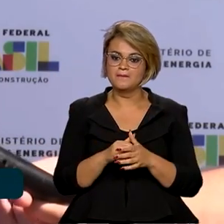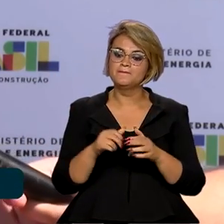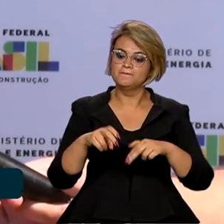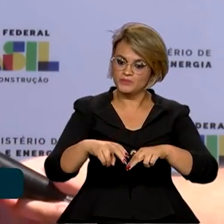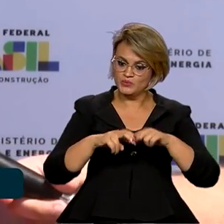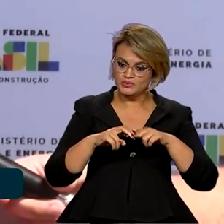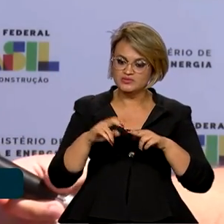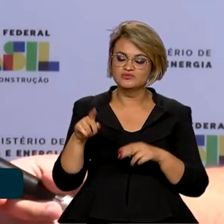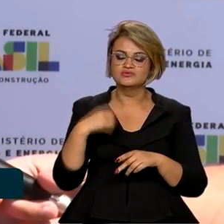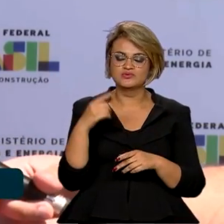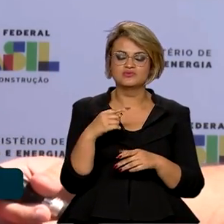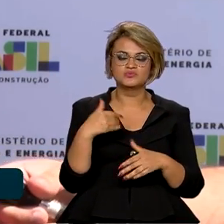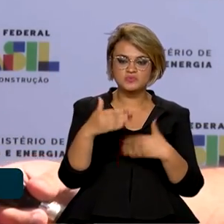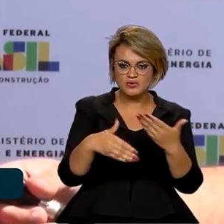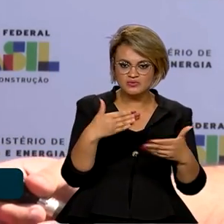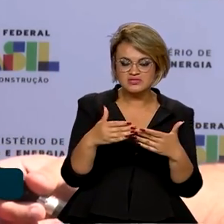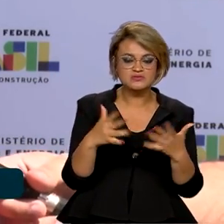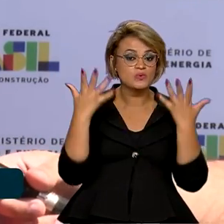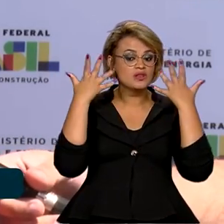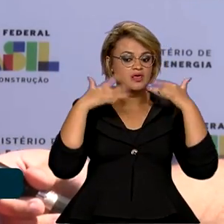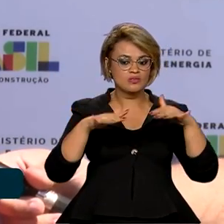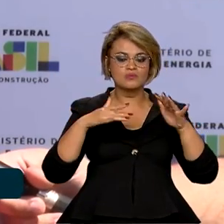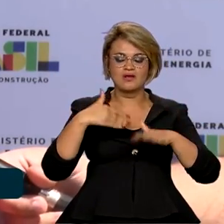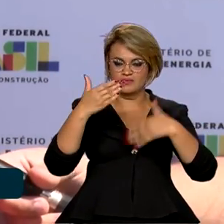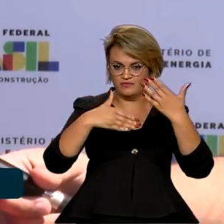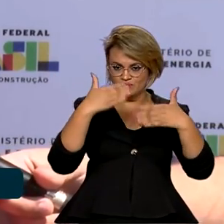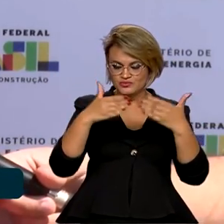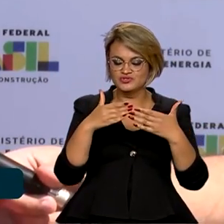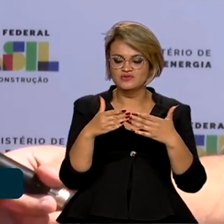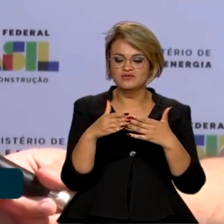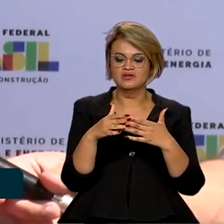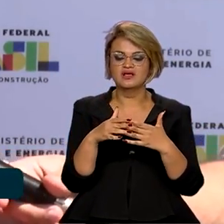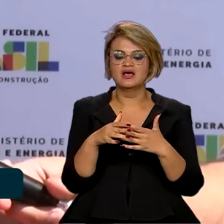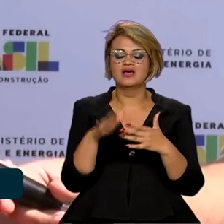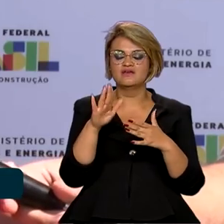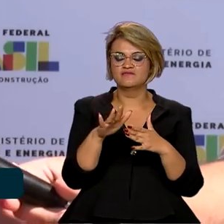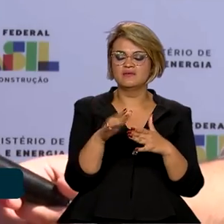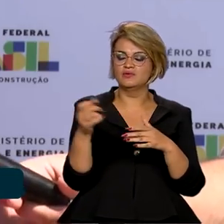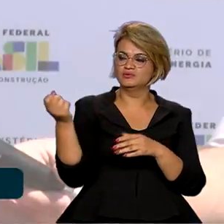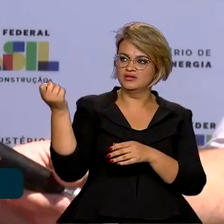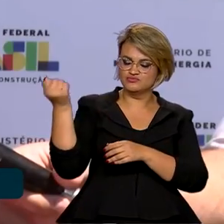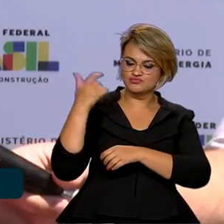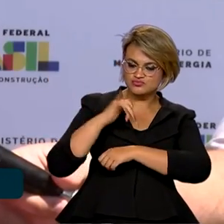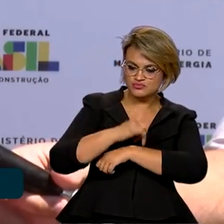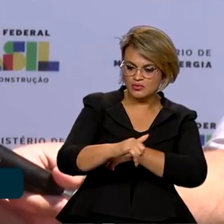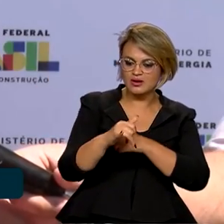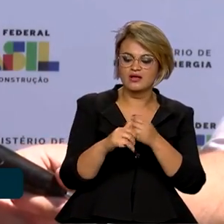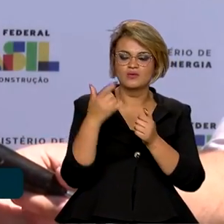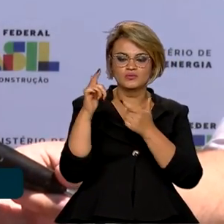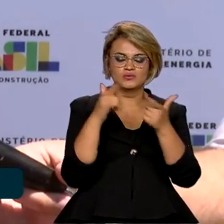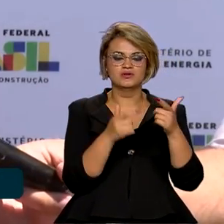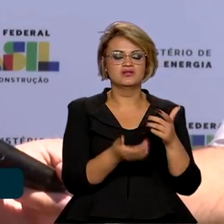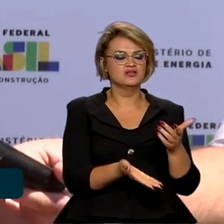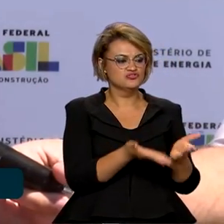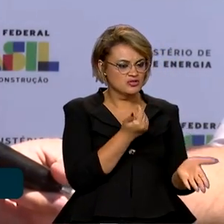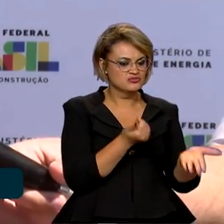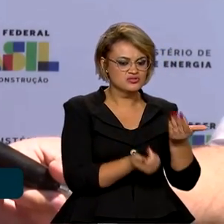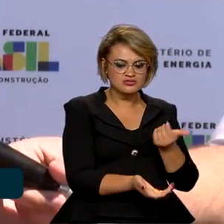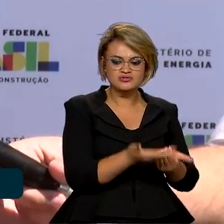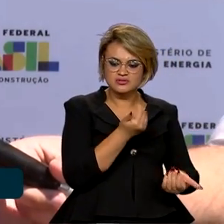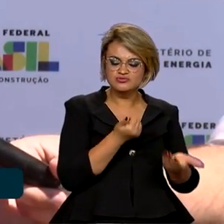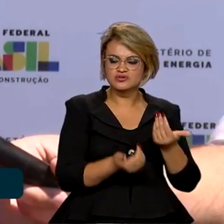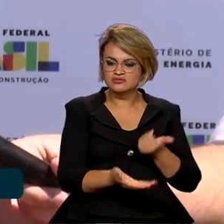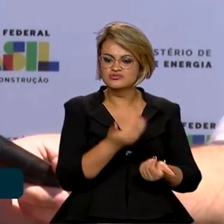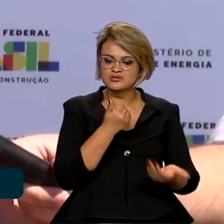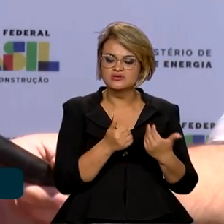vamos agora, dentro de um processo natural e evolutivo, colocar solar com híbrida e ir tirando devagar, na medida